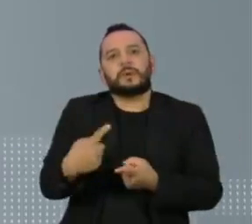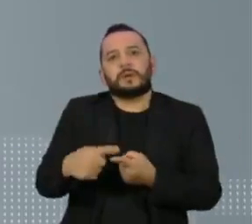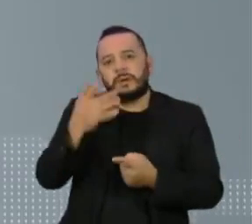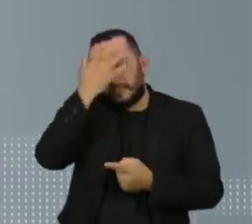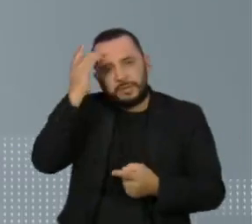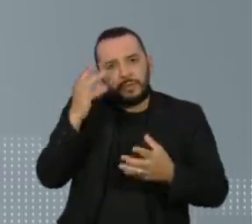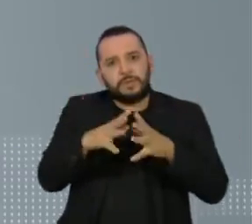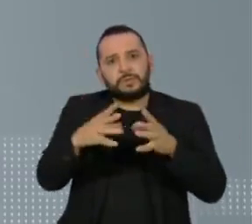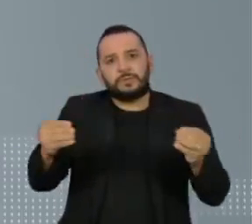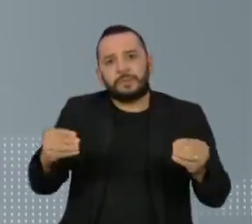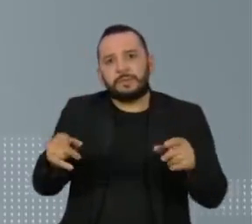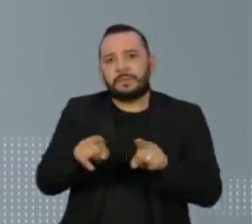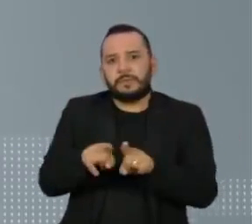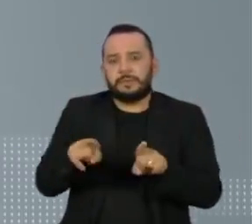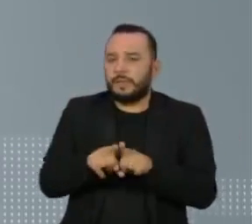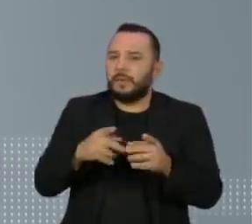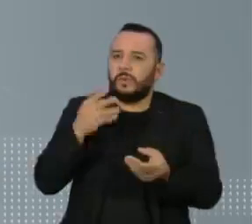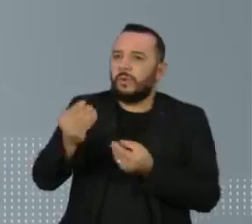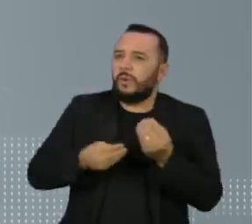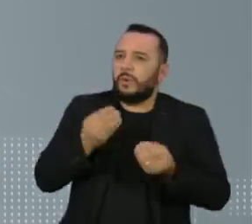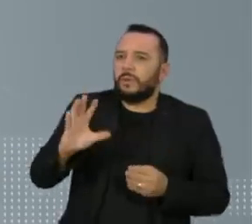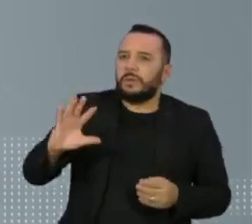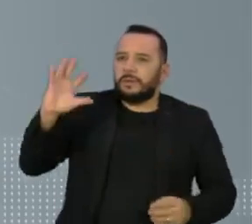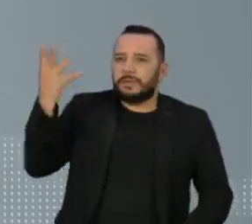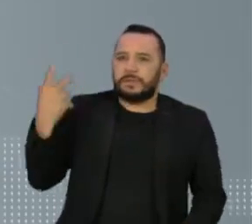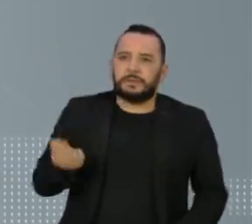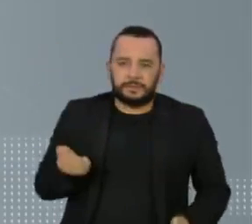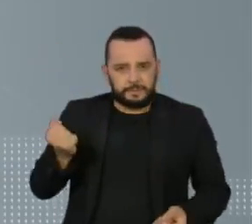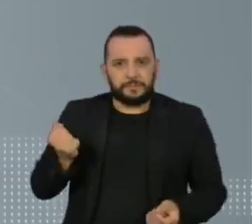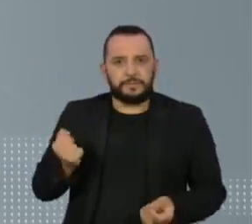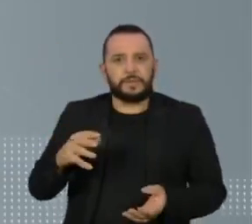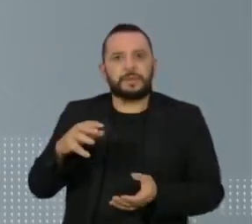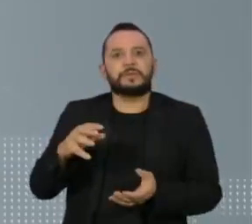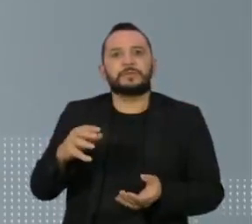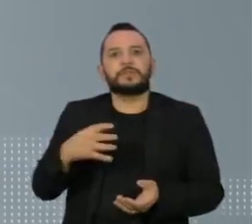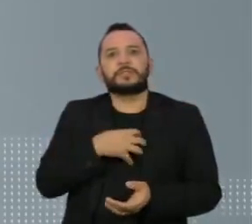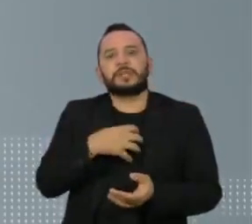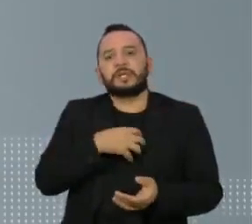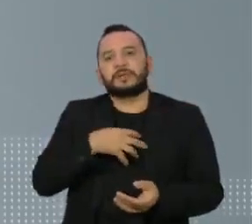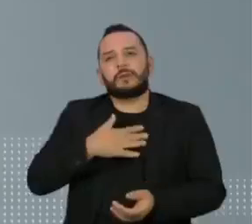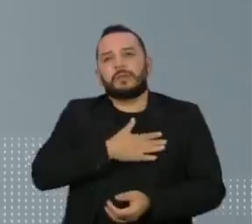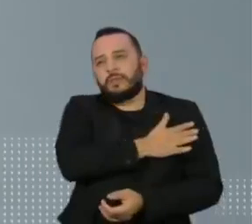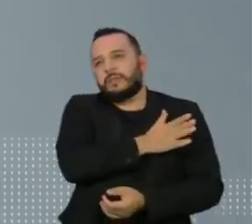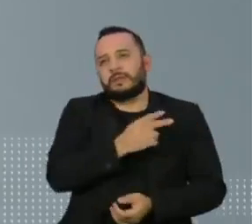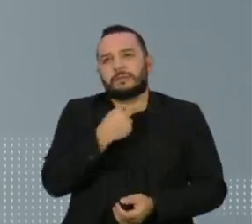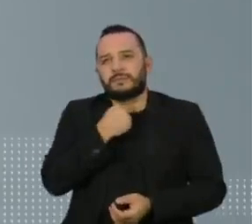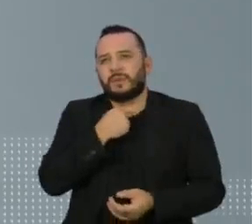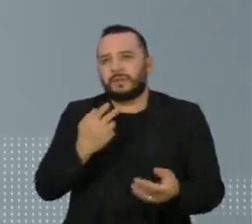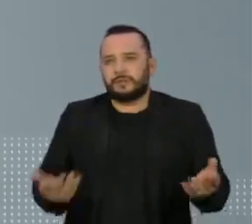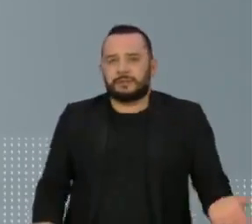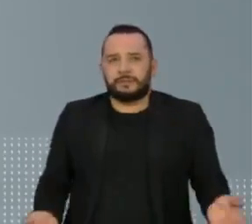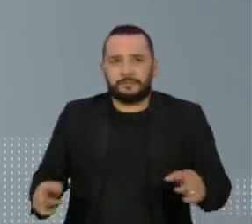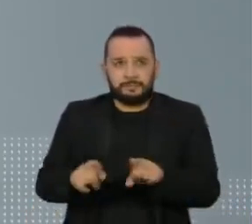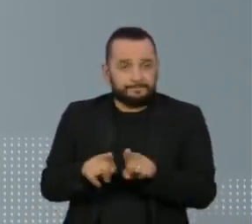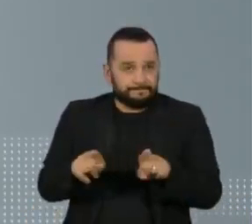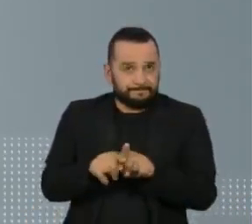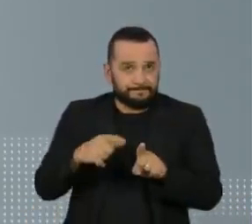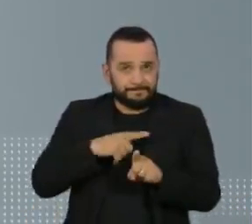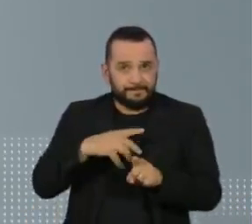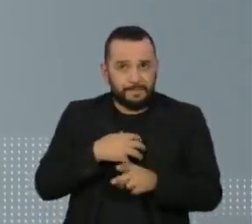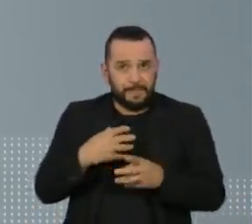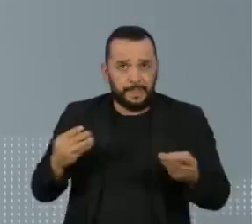desaparecida e as circunstâncias em que isto aconteceu de forma não discriminatória. Também está prevista a